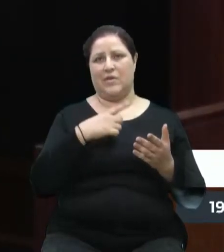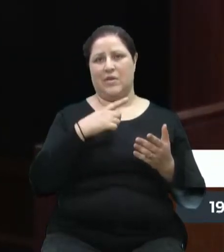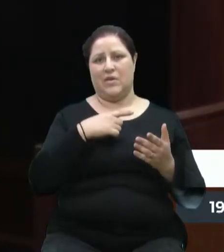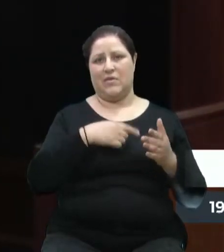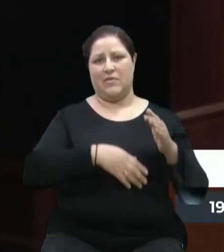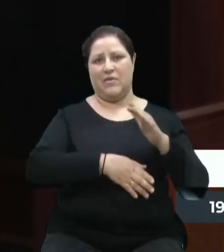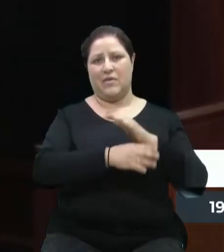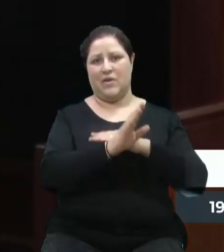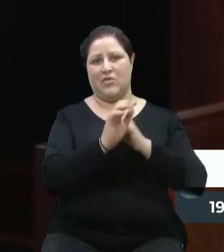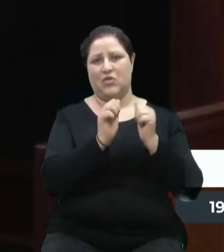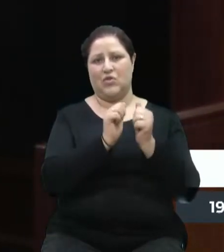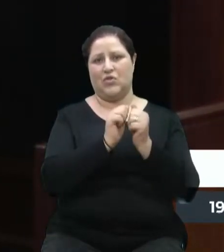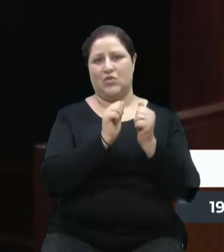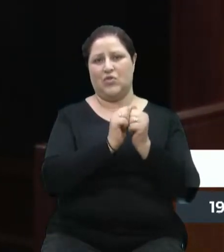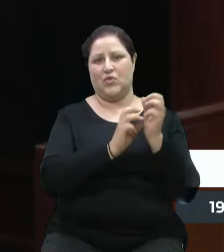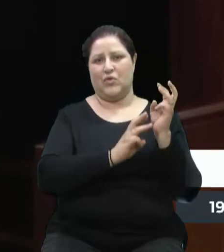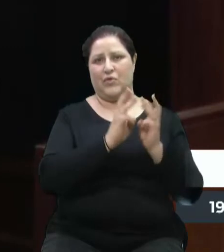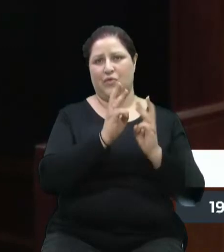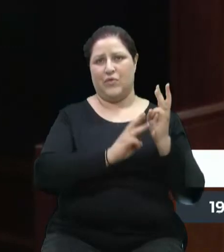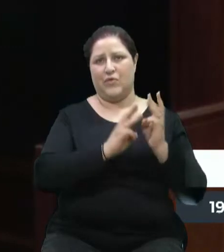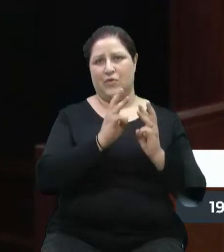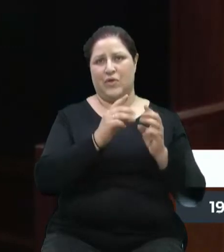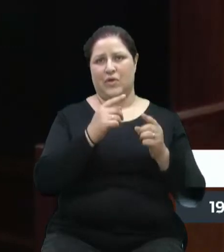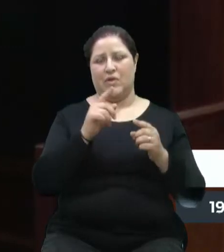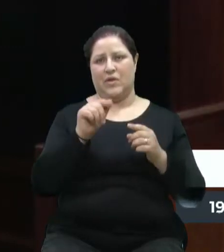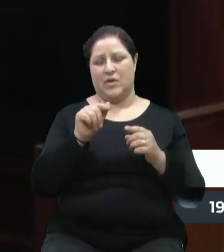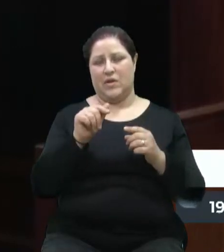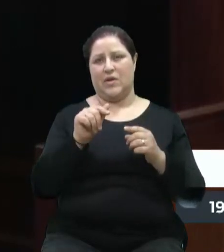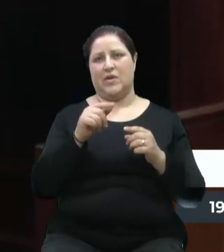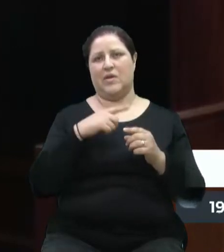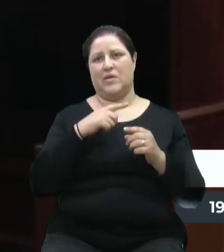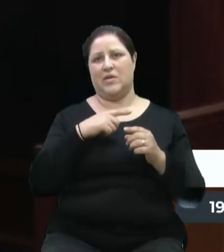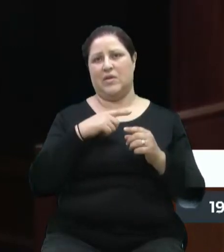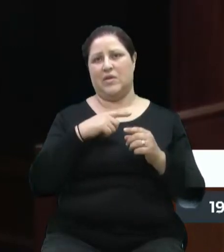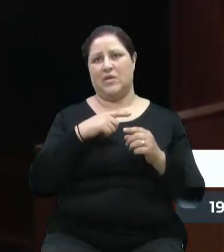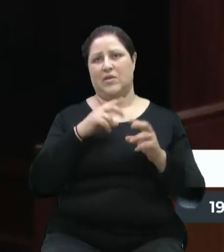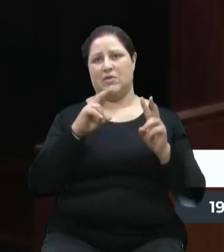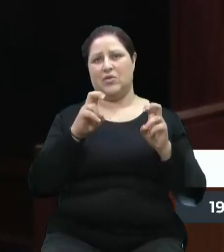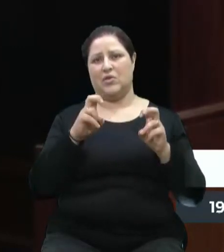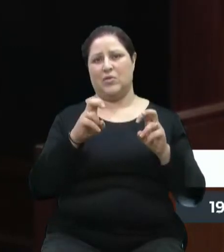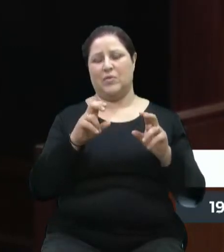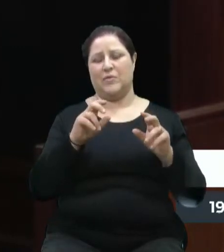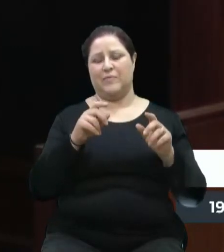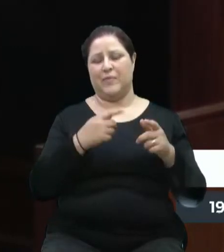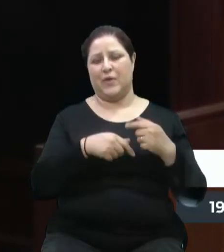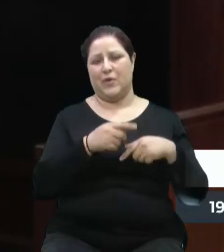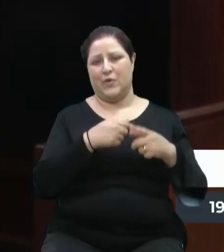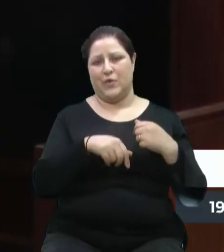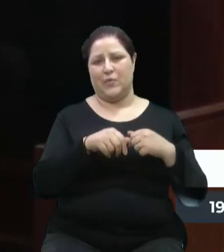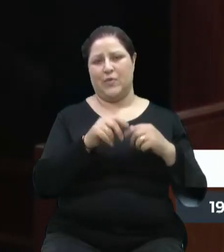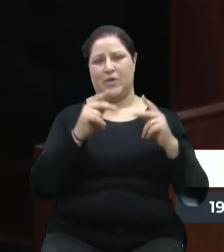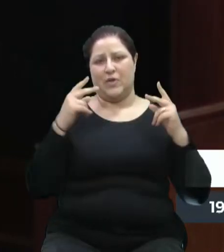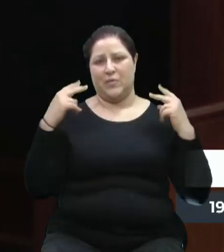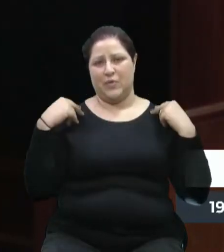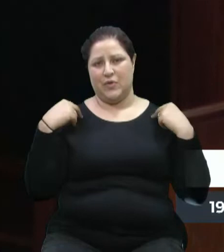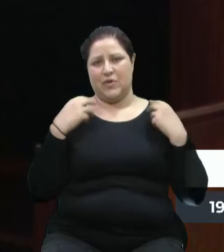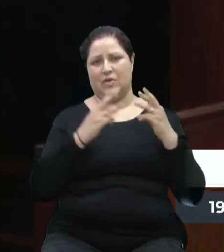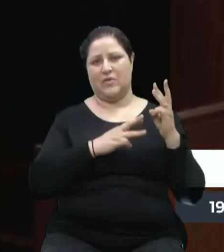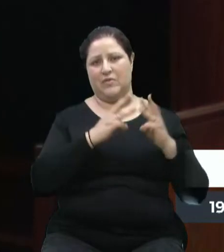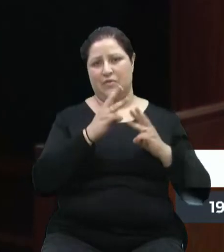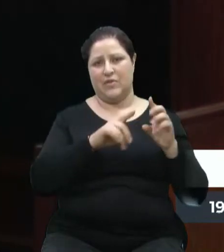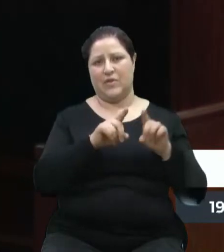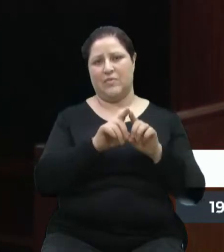quilômetros, e ali vai, na questão econômica do transportador, a segurança da criança e tudo mais, porque nem o transportador